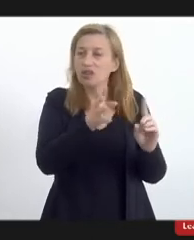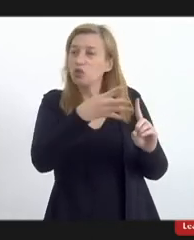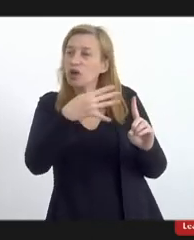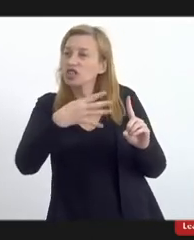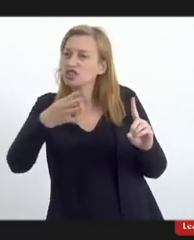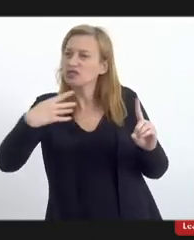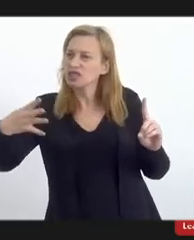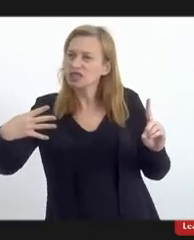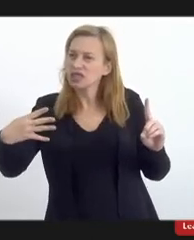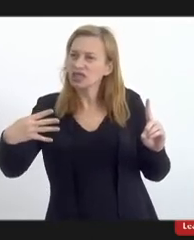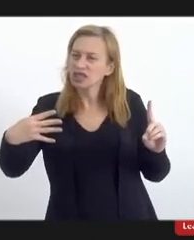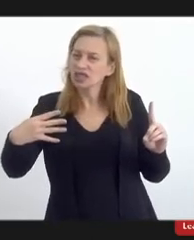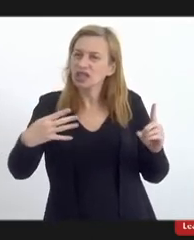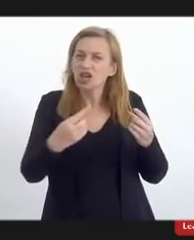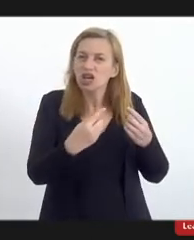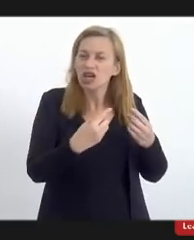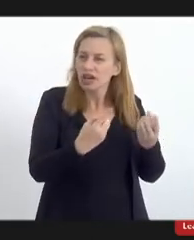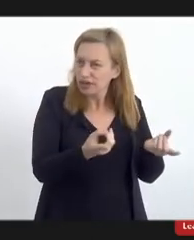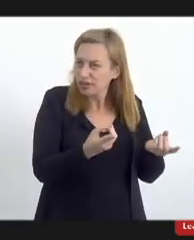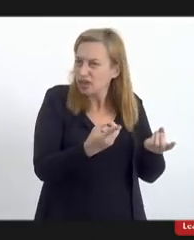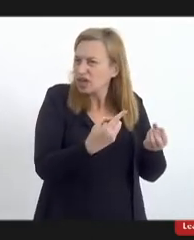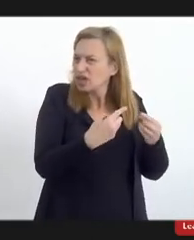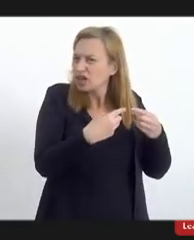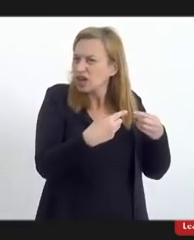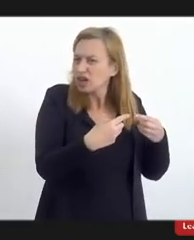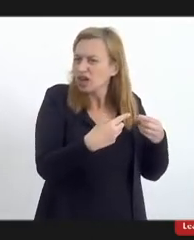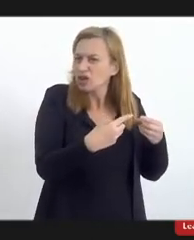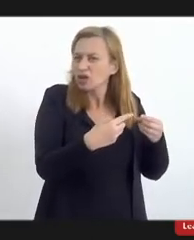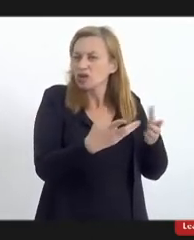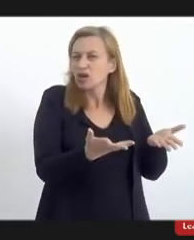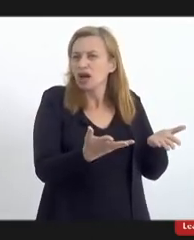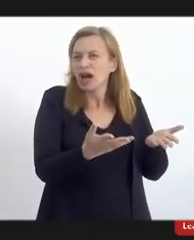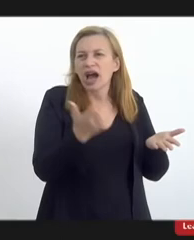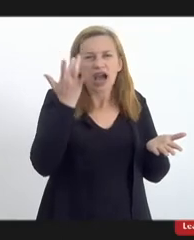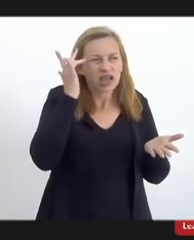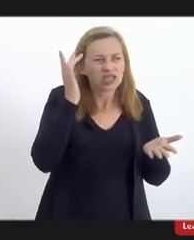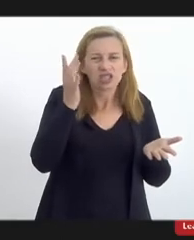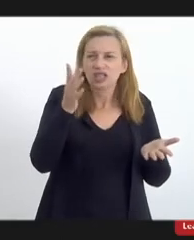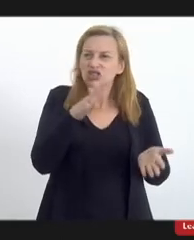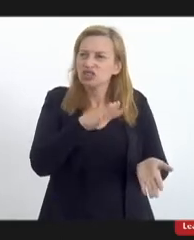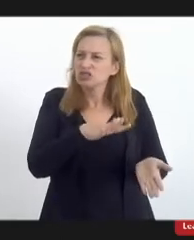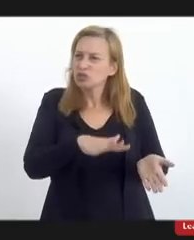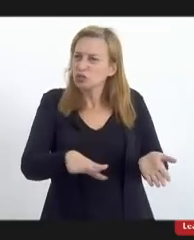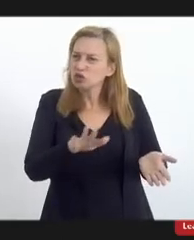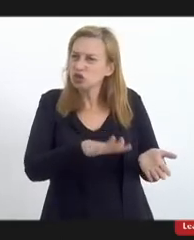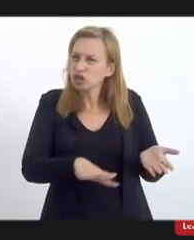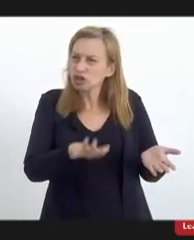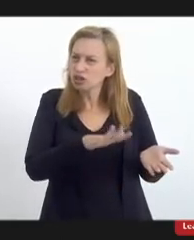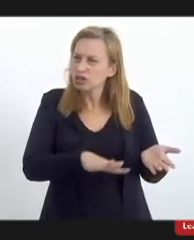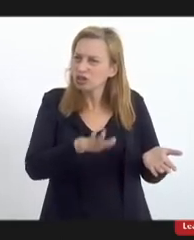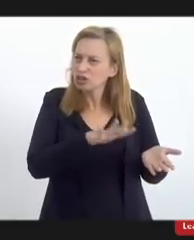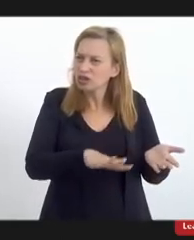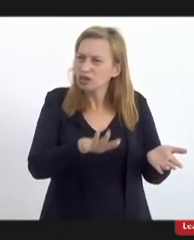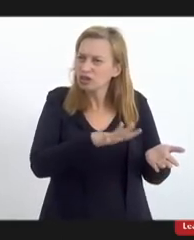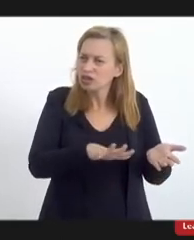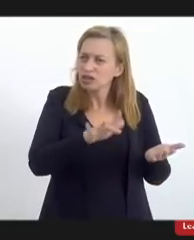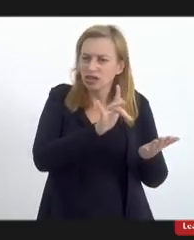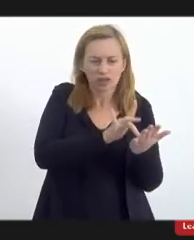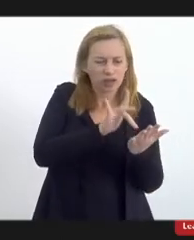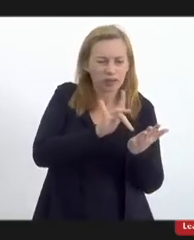induz as crianças a acharem que estão apertando mamilos, então, como é que se luta contra